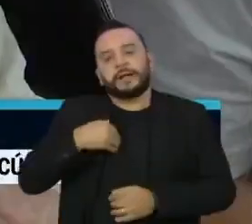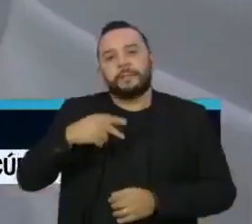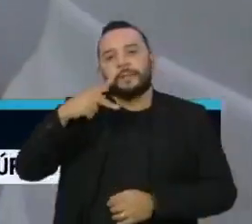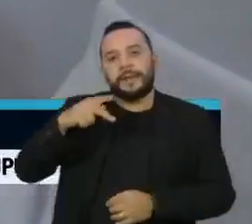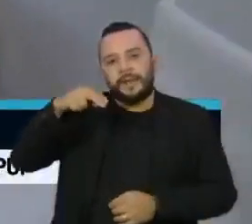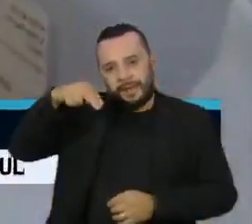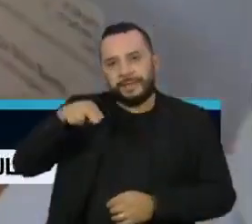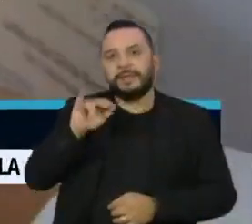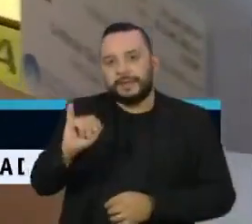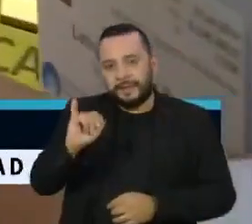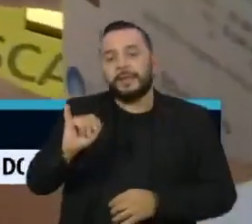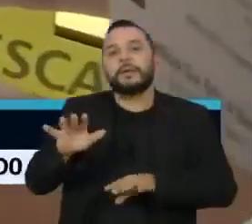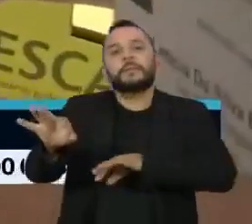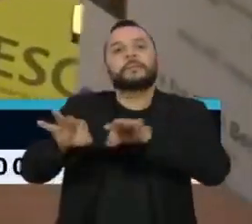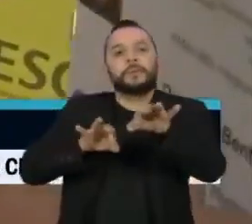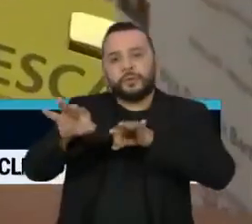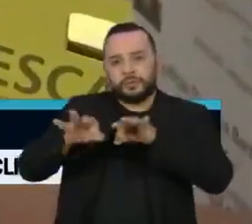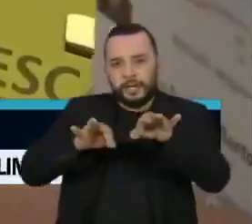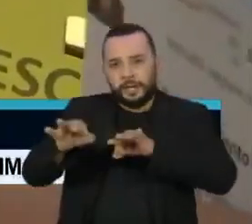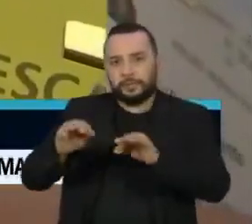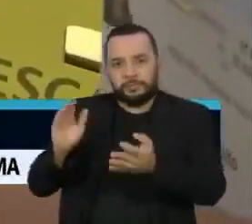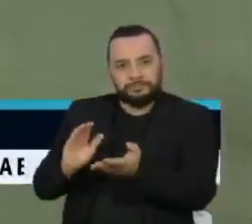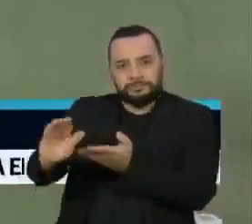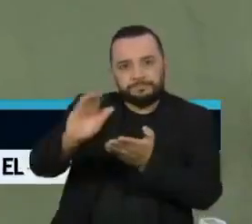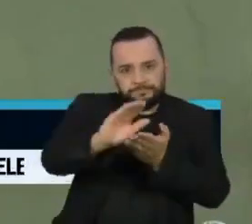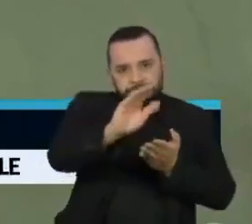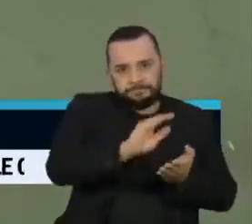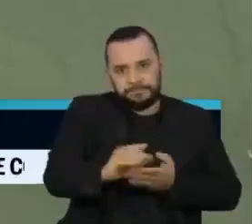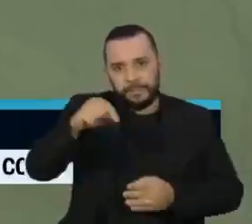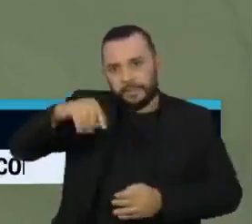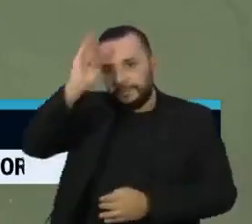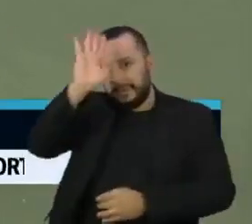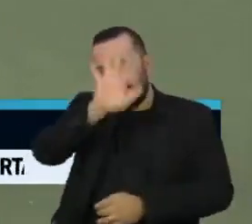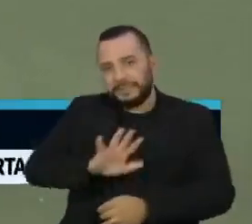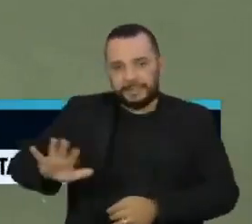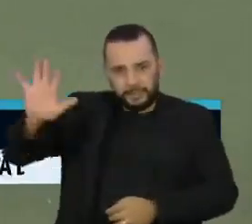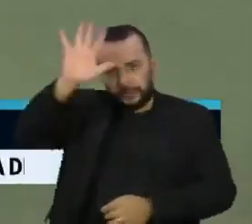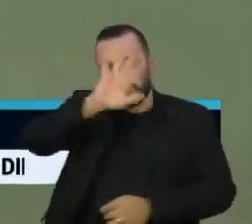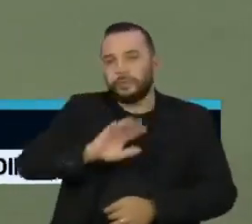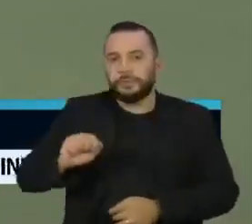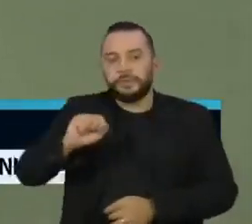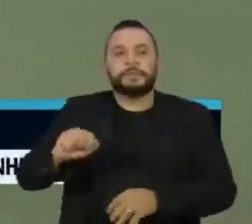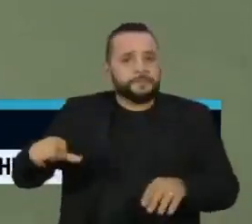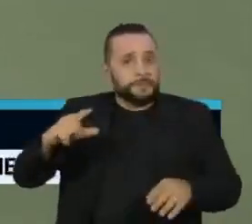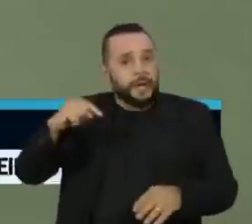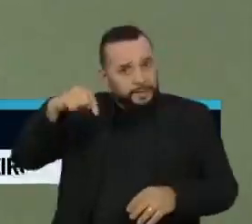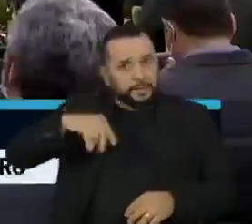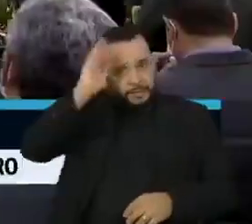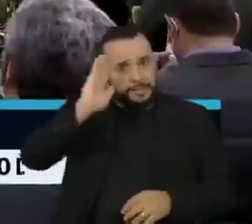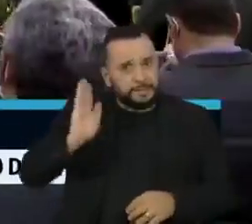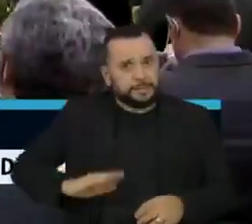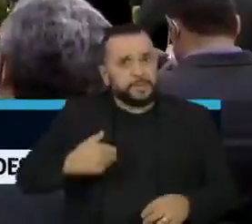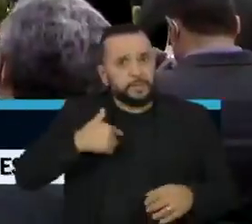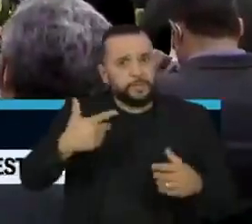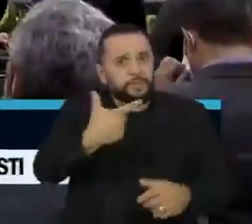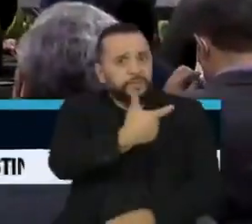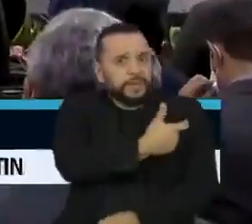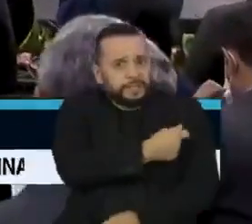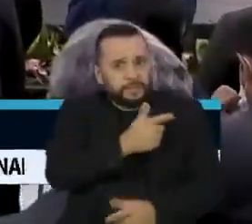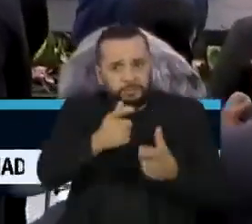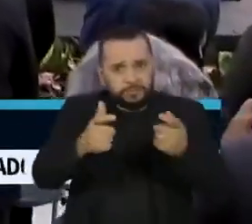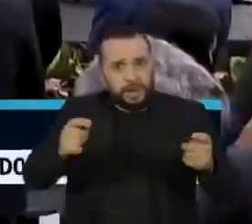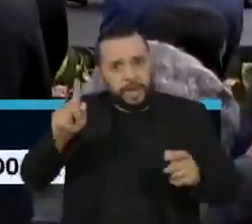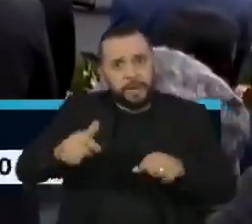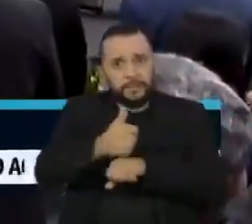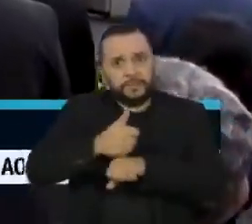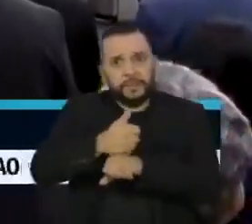-19, que se arrasta pelo país, apesar do Brasil ter um dos mais respeitados sistemas de vacinação do mundo. Para aliviar as